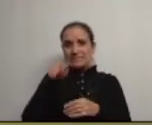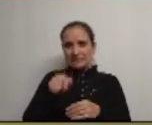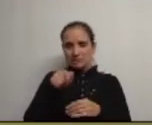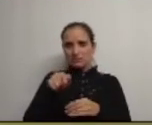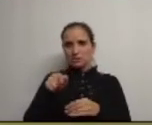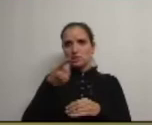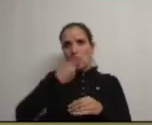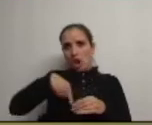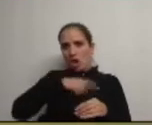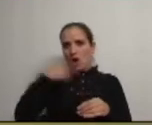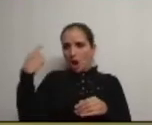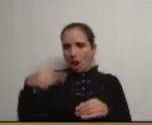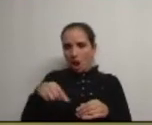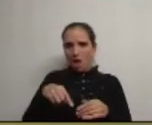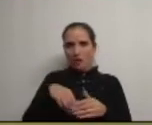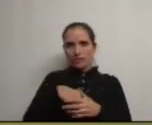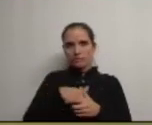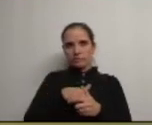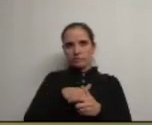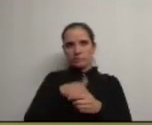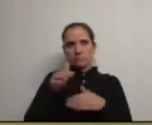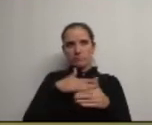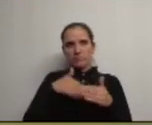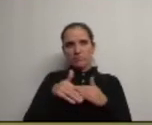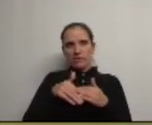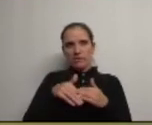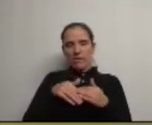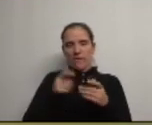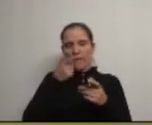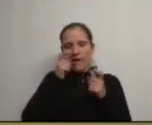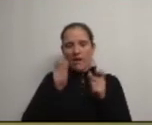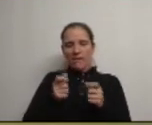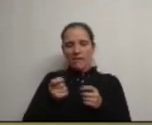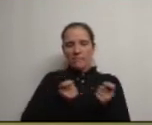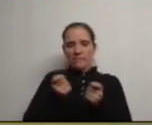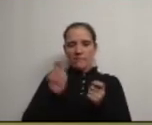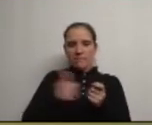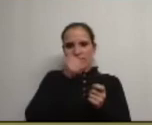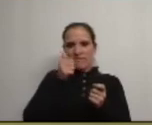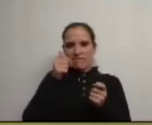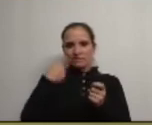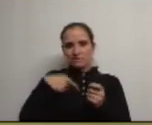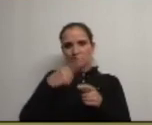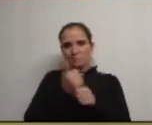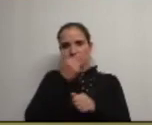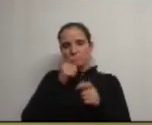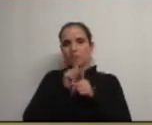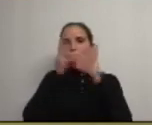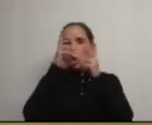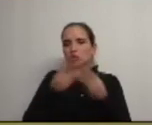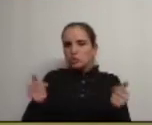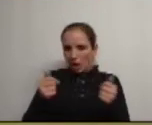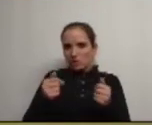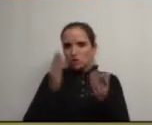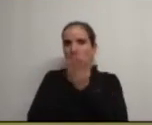está nós temos de fazer de gerir melhor e de ter melhores resultados